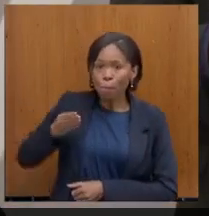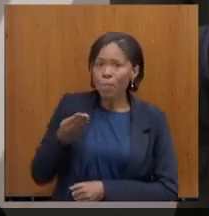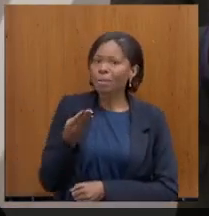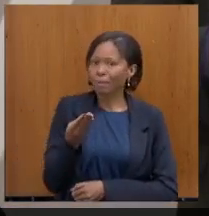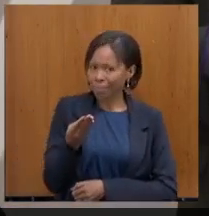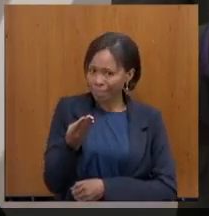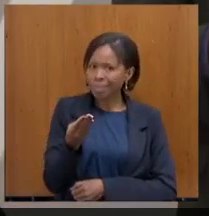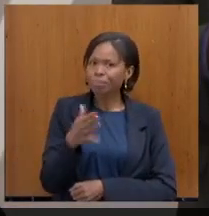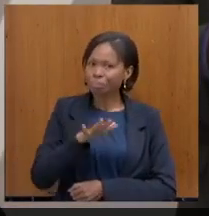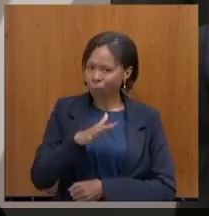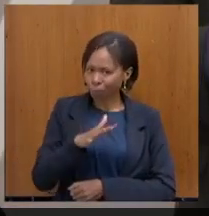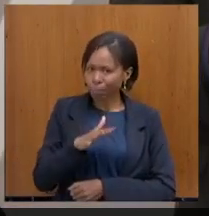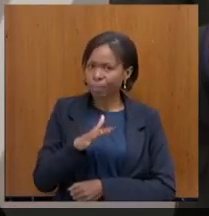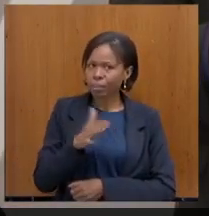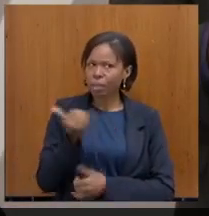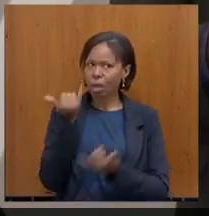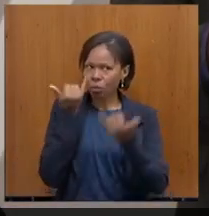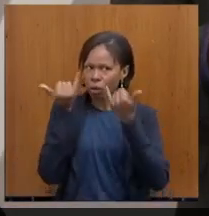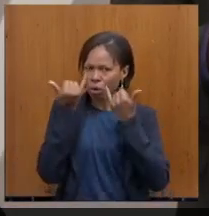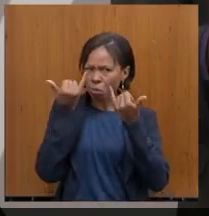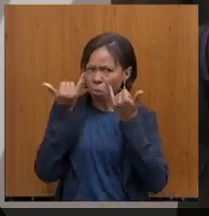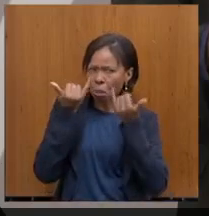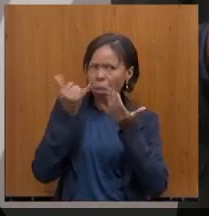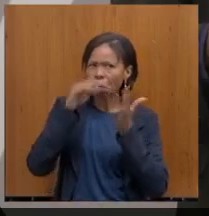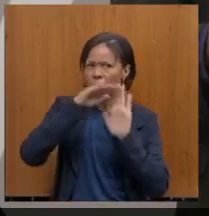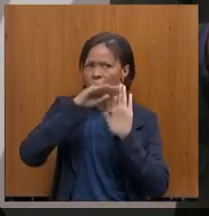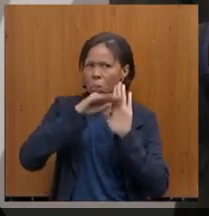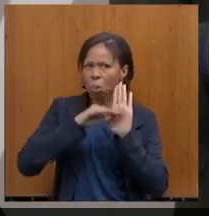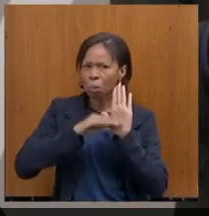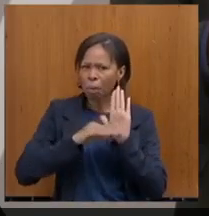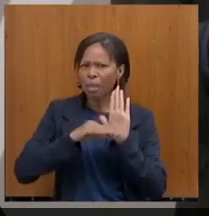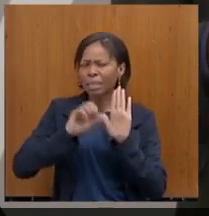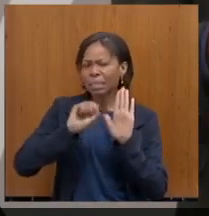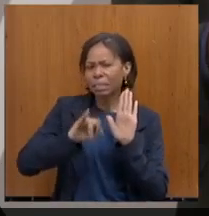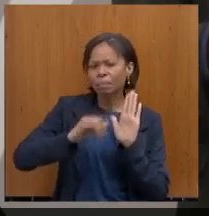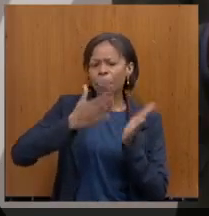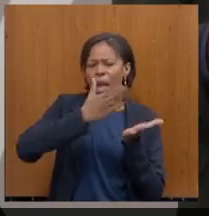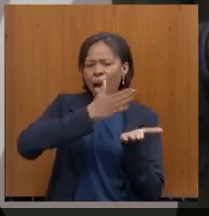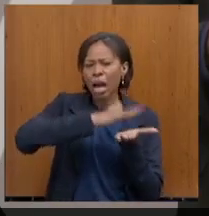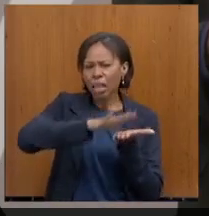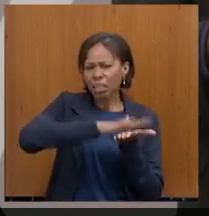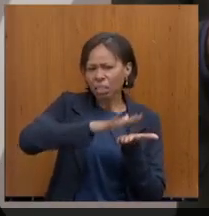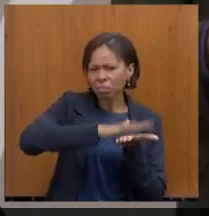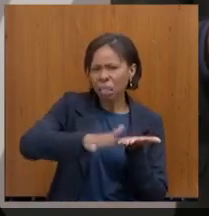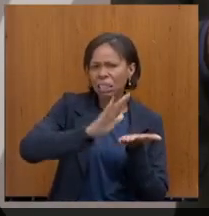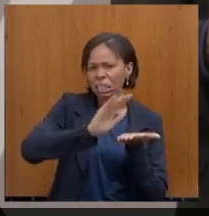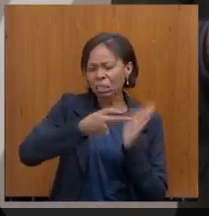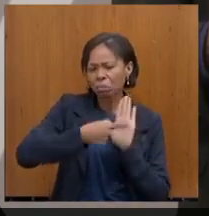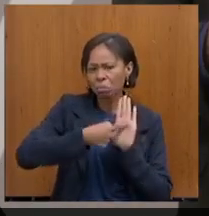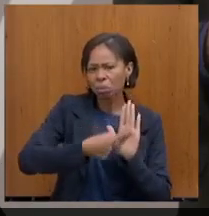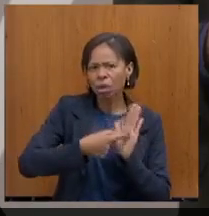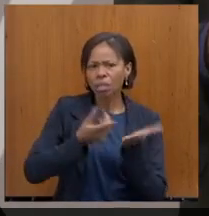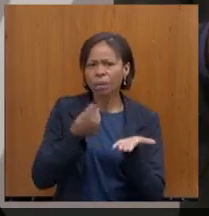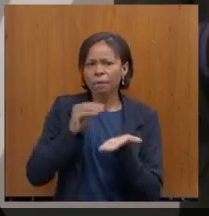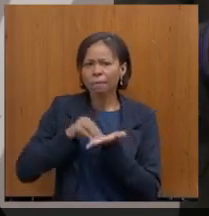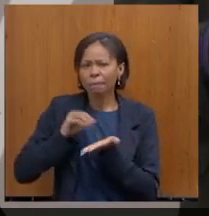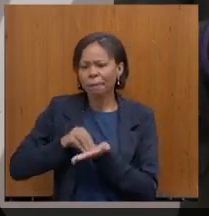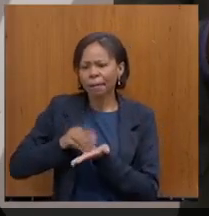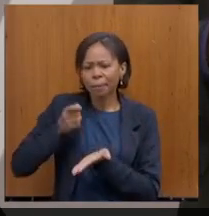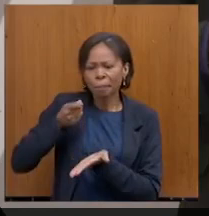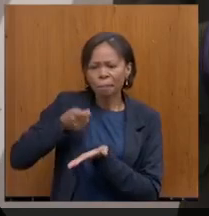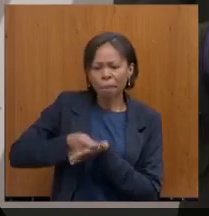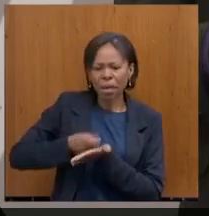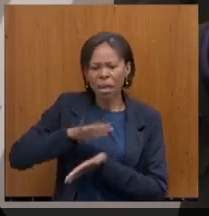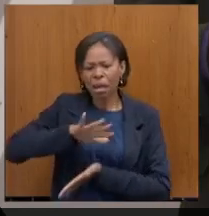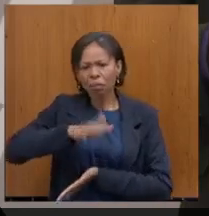Tem alguns dados, mas se eu for eliminar as despesas declaradas, o resto a pagar, vai ser algo